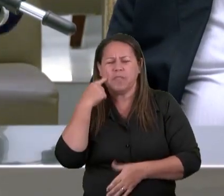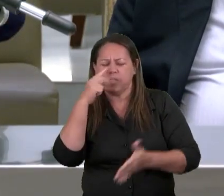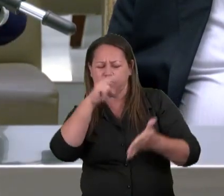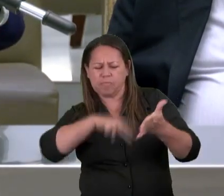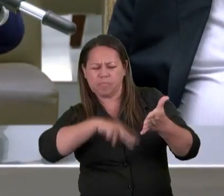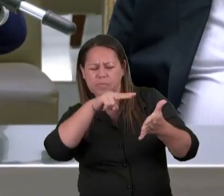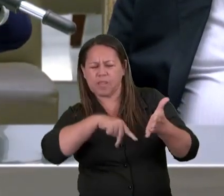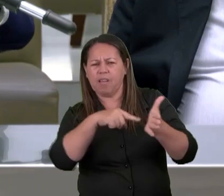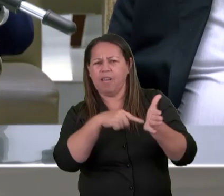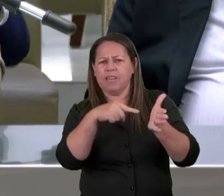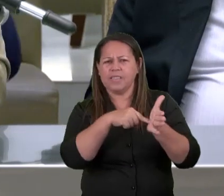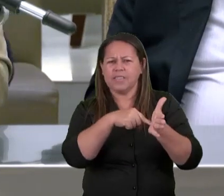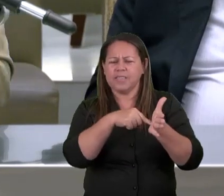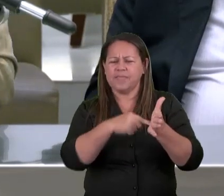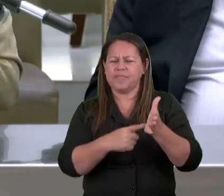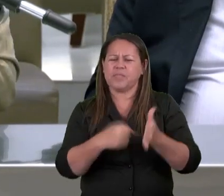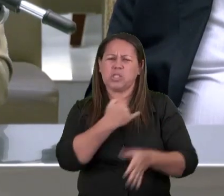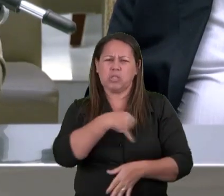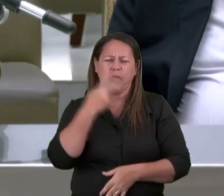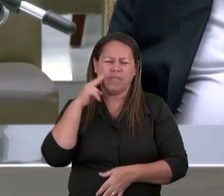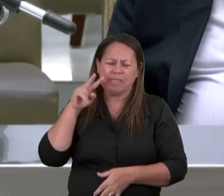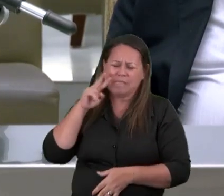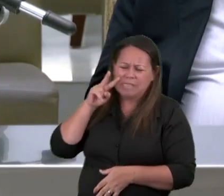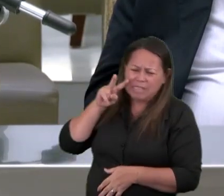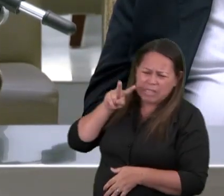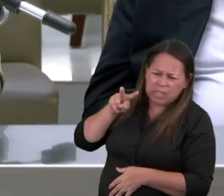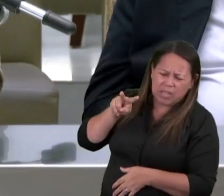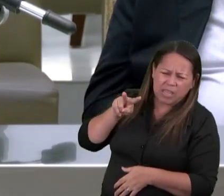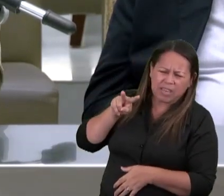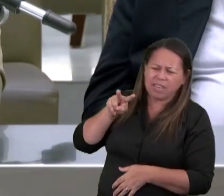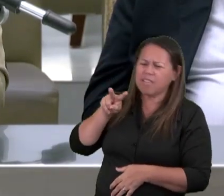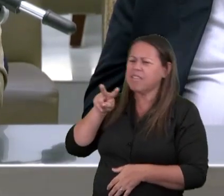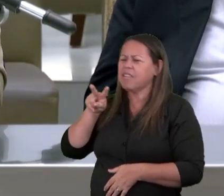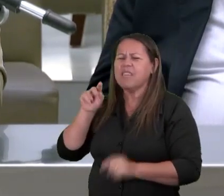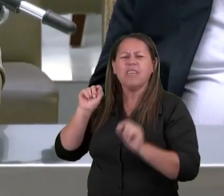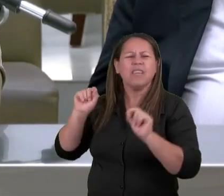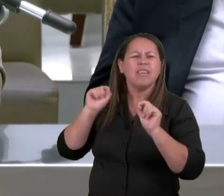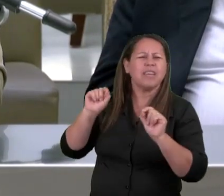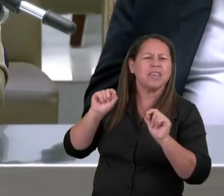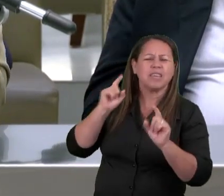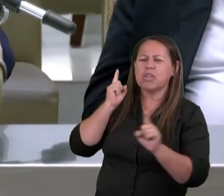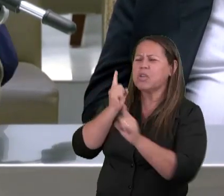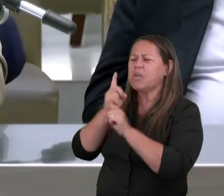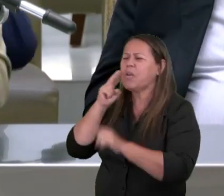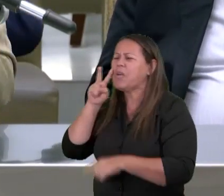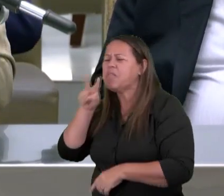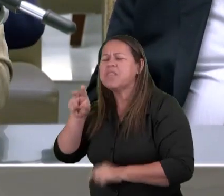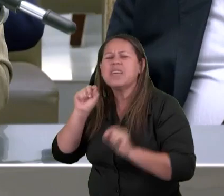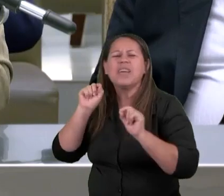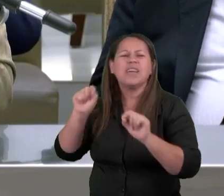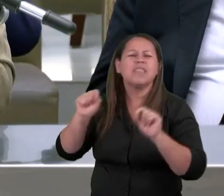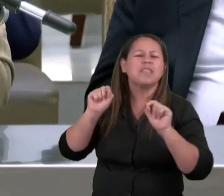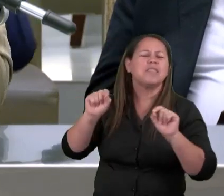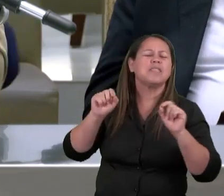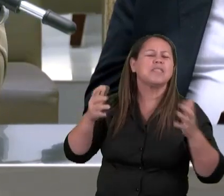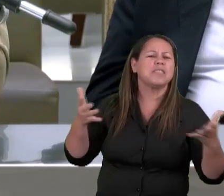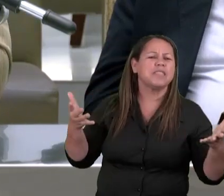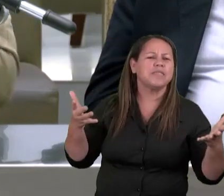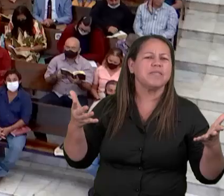a Bíblia E olhei E ouvi a voz De quem? De quem irmãos?